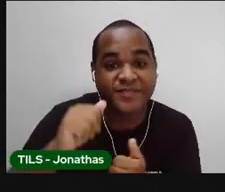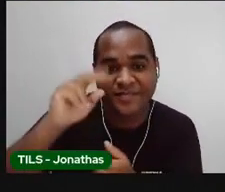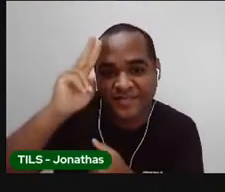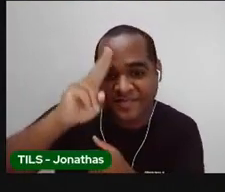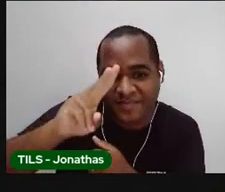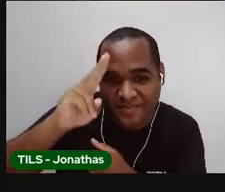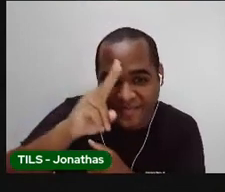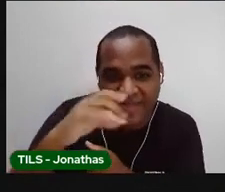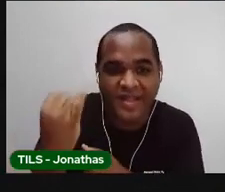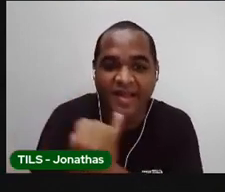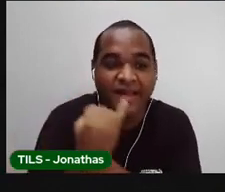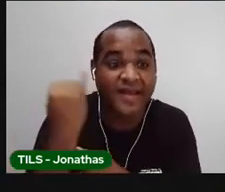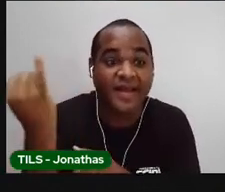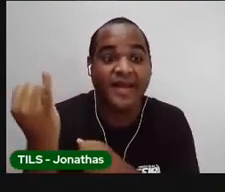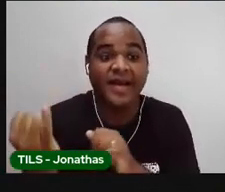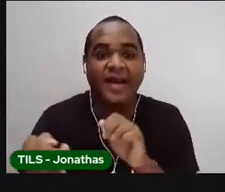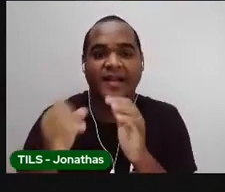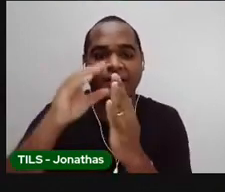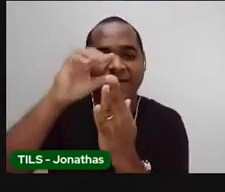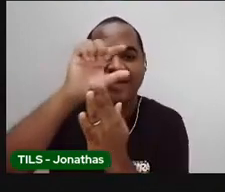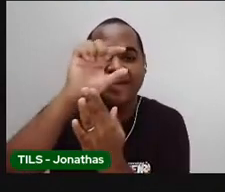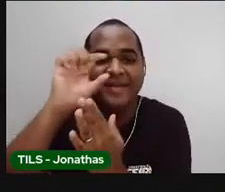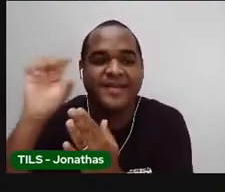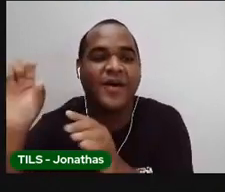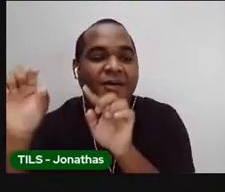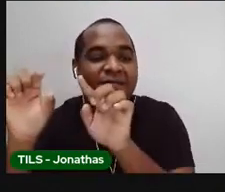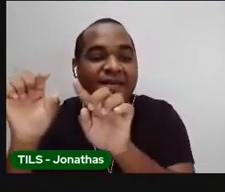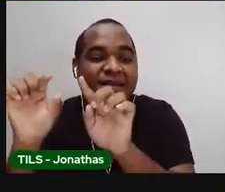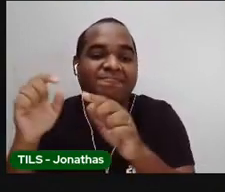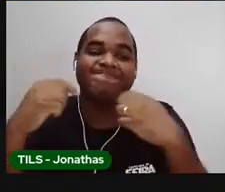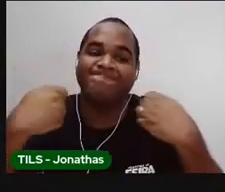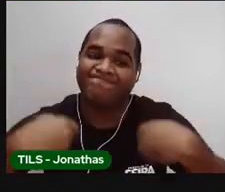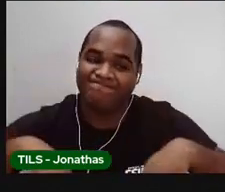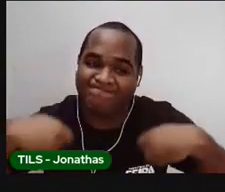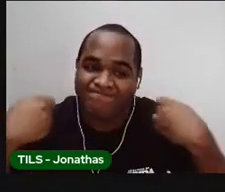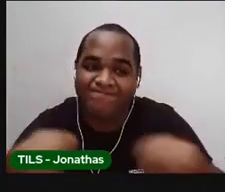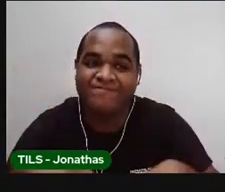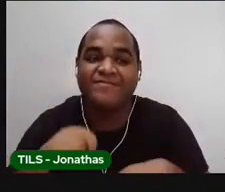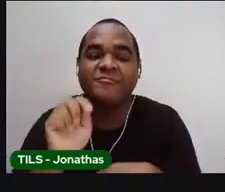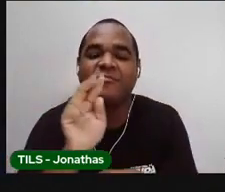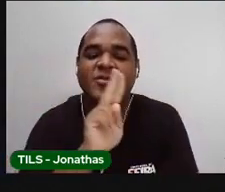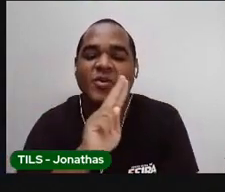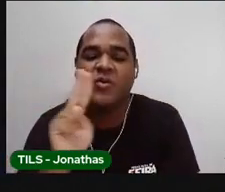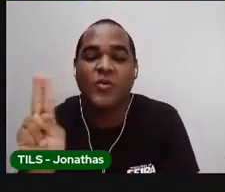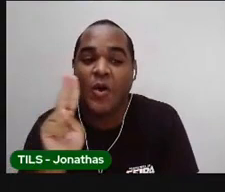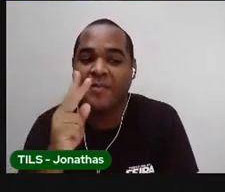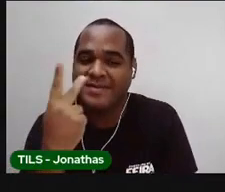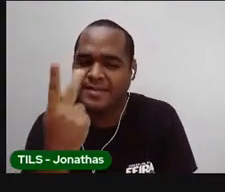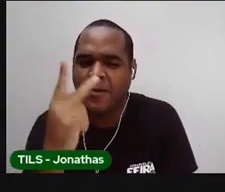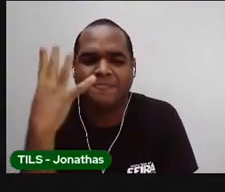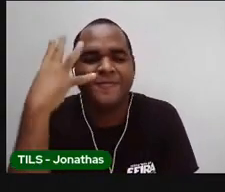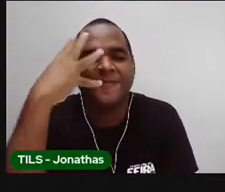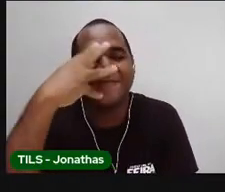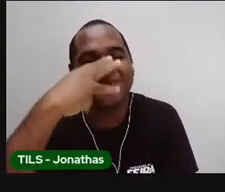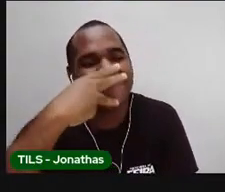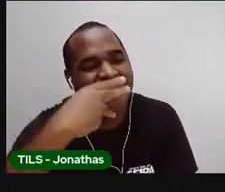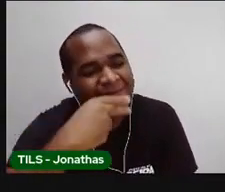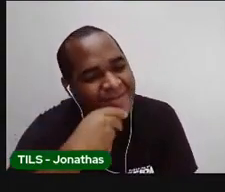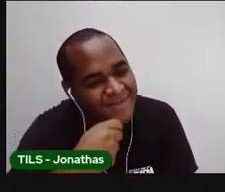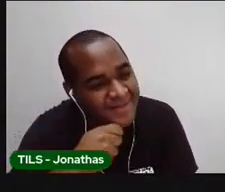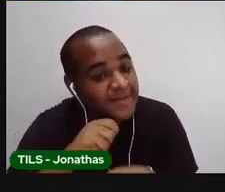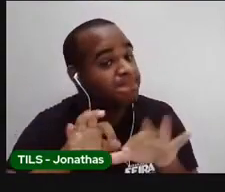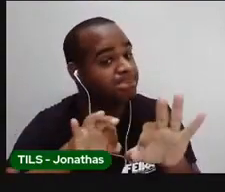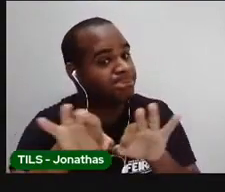Lembrando que o cabeçalho deve ser preenchido, bem legível, com a letra bem